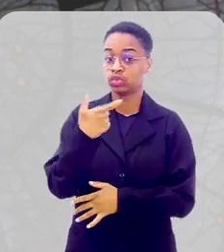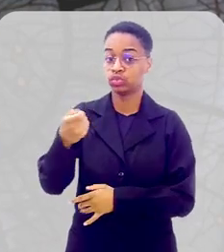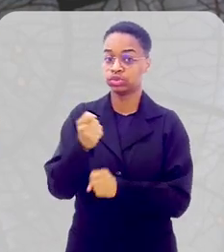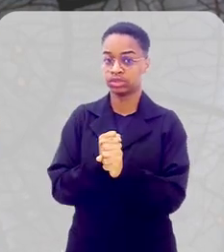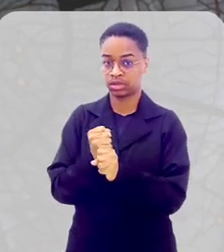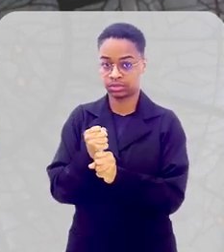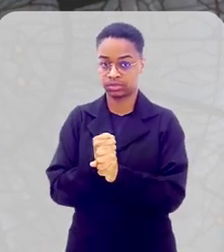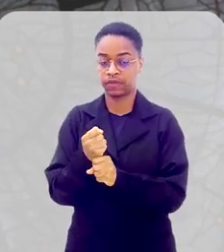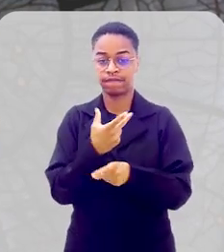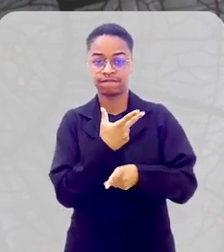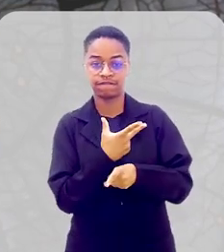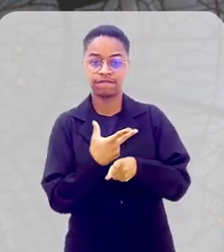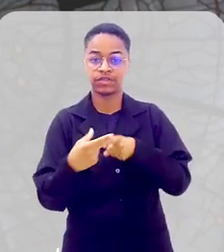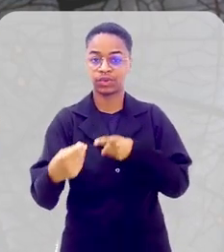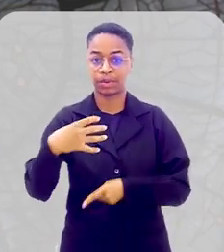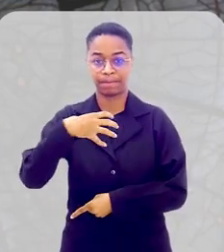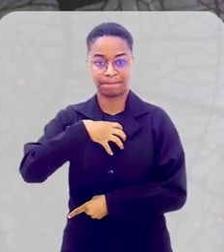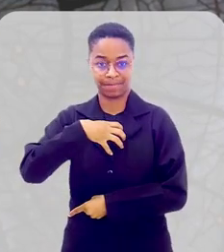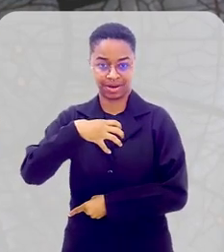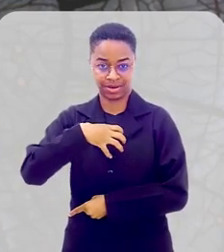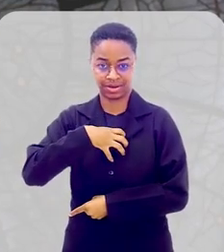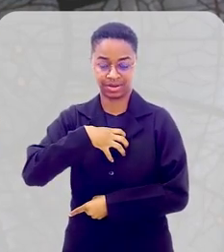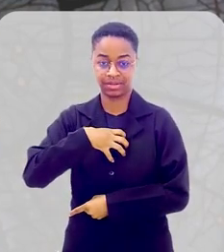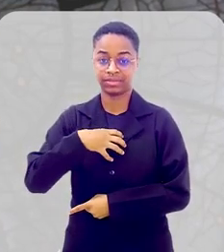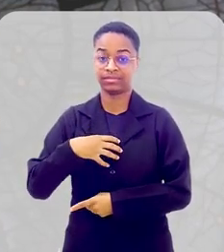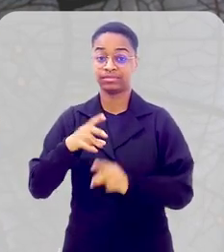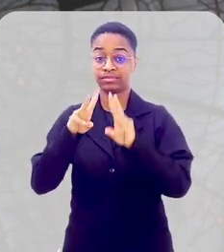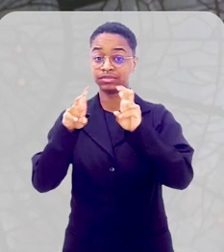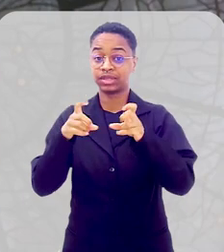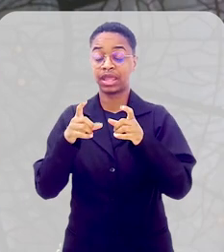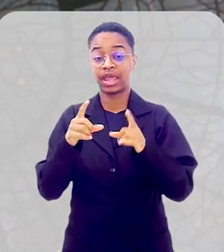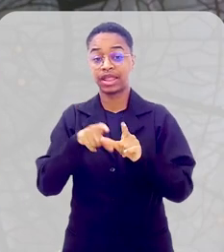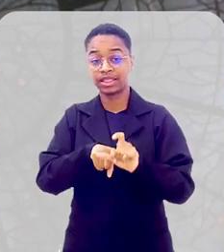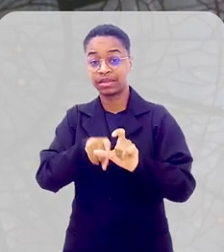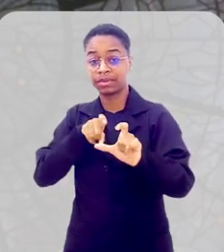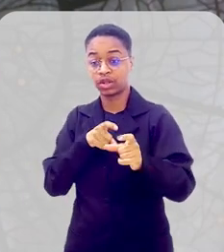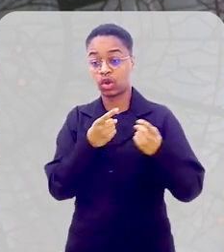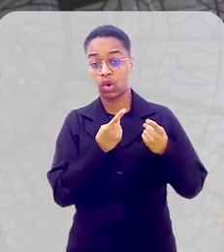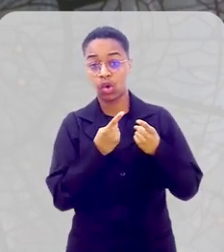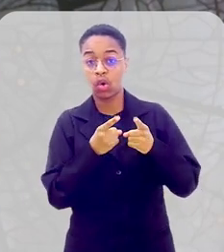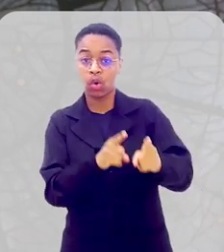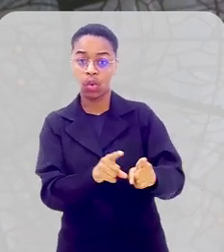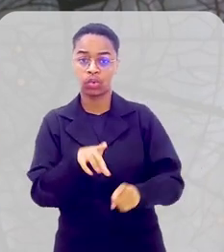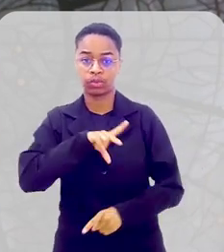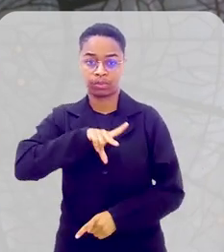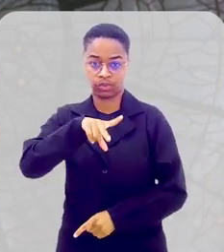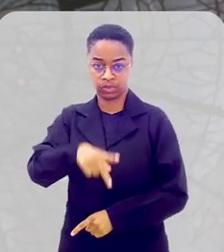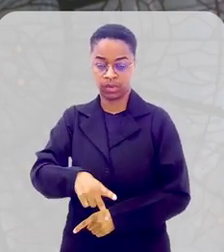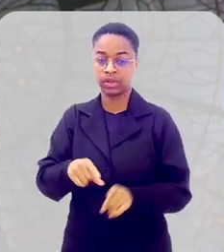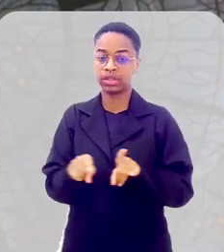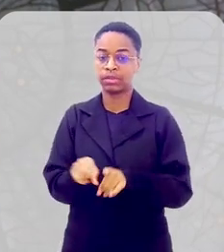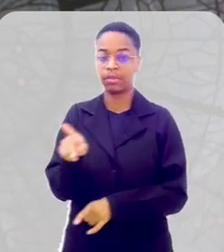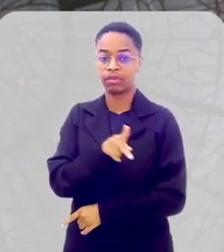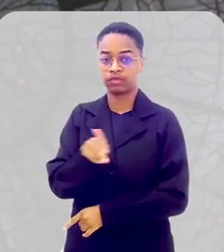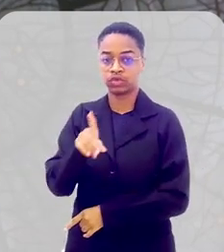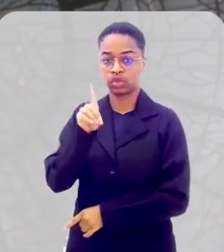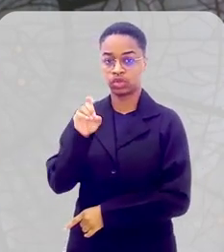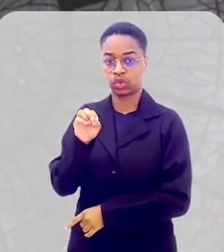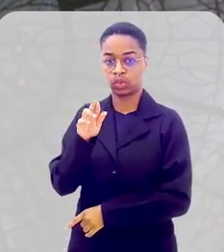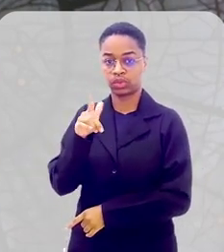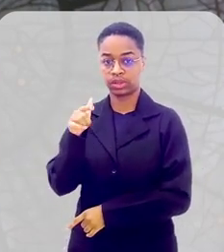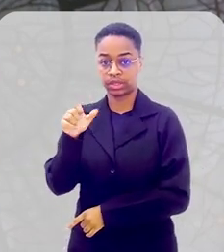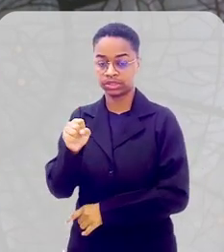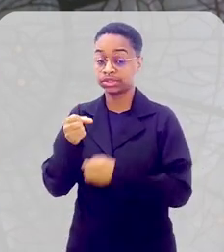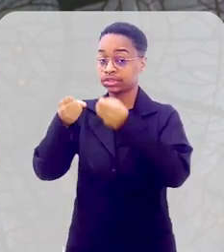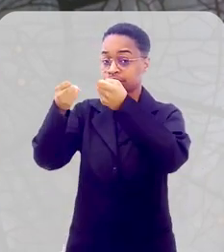bicentenário da vitória da Bahia na independência contra Portugal. E o professor Douglas Libório